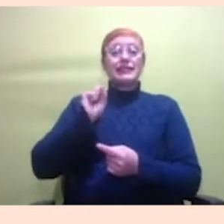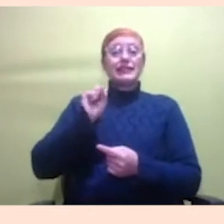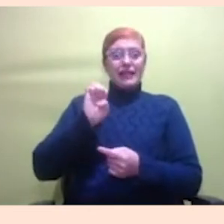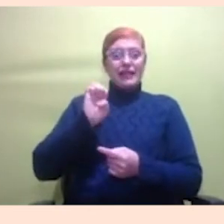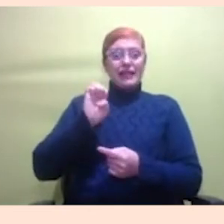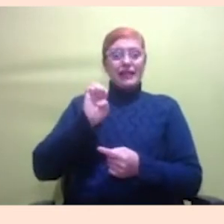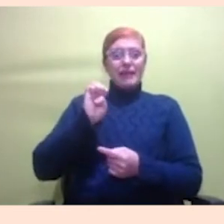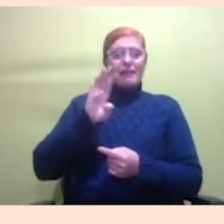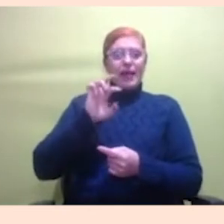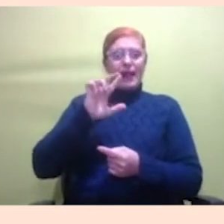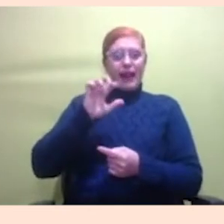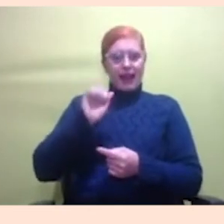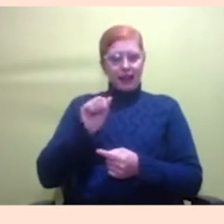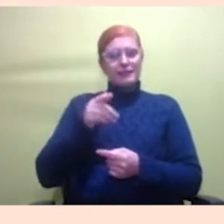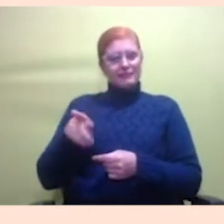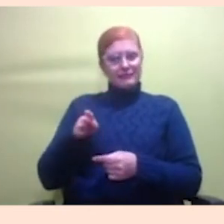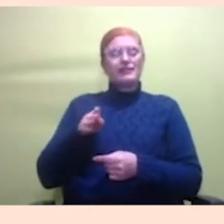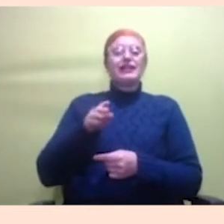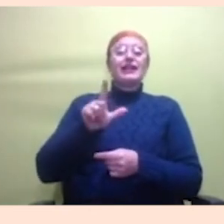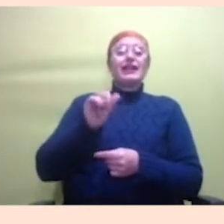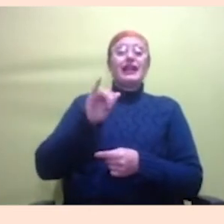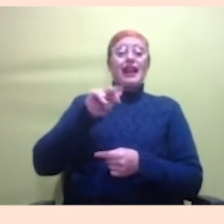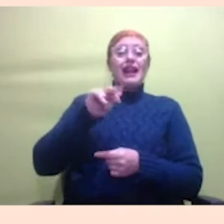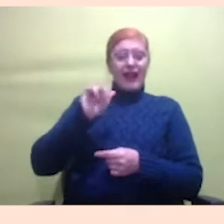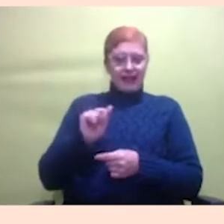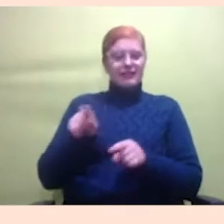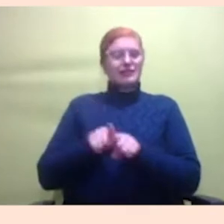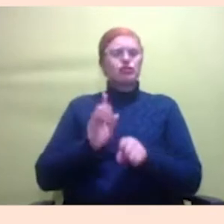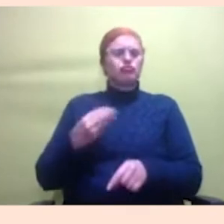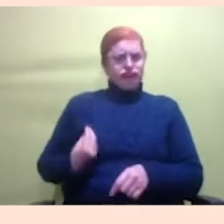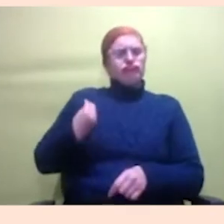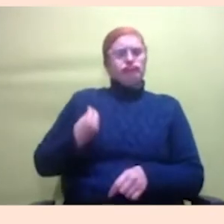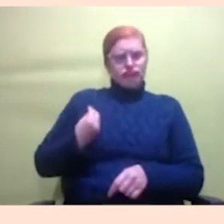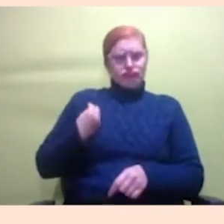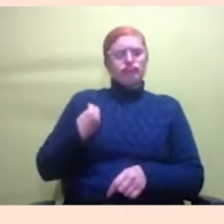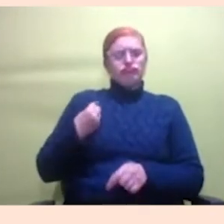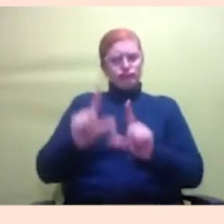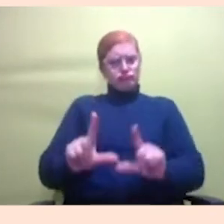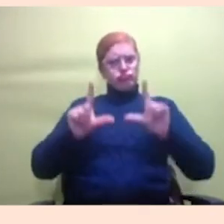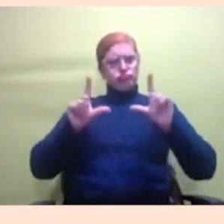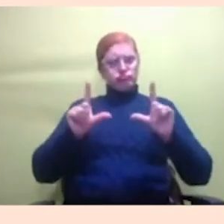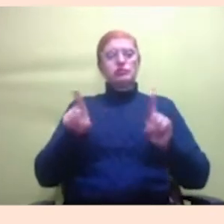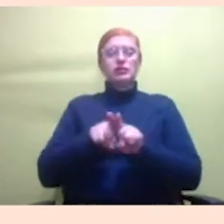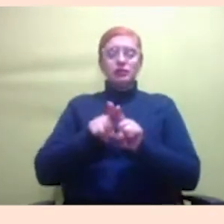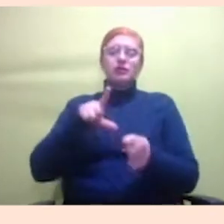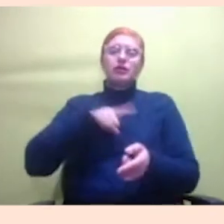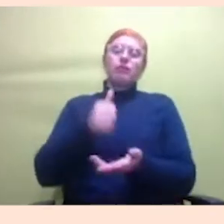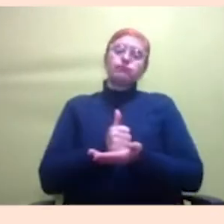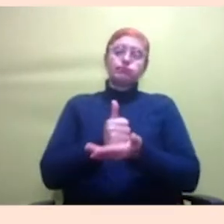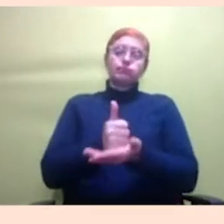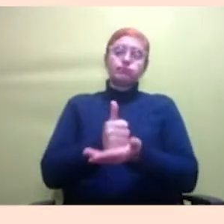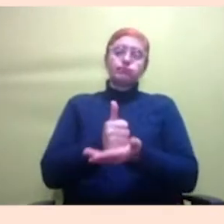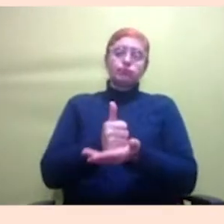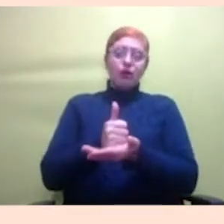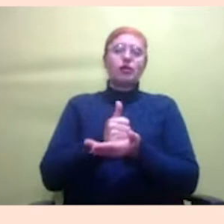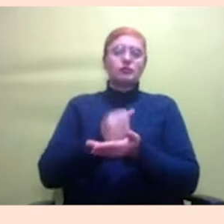Crisóstomo, já estão aqui com a gente na tela, e nós contamos também com o apoio de Simone Dornelis,